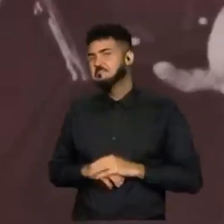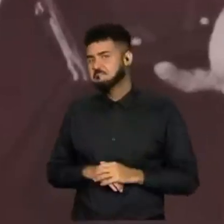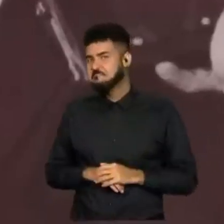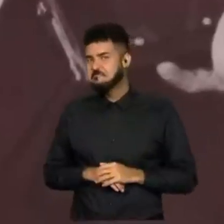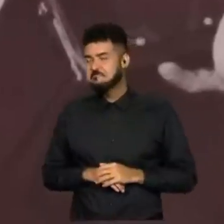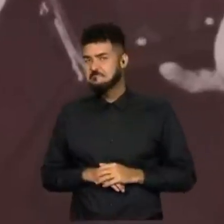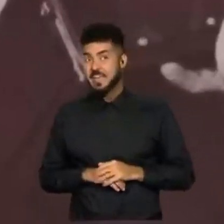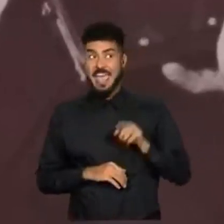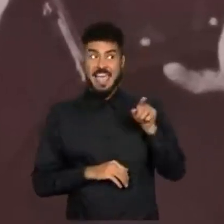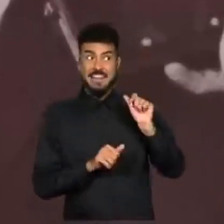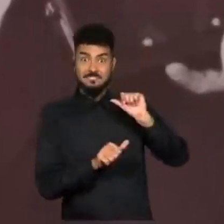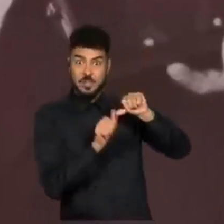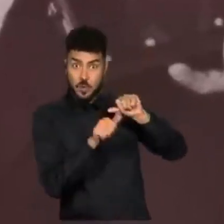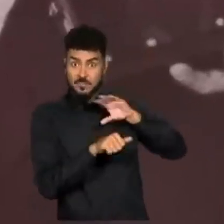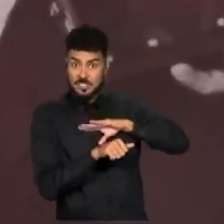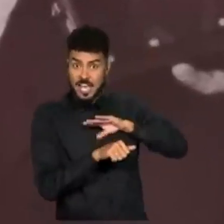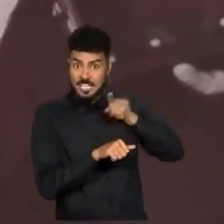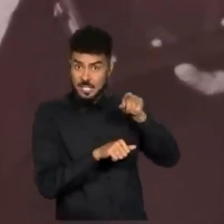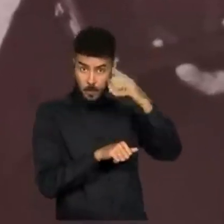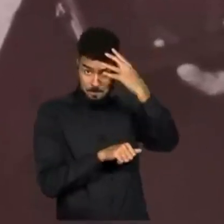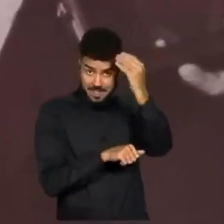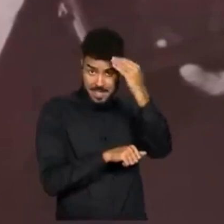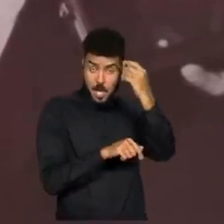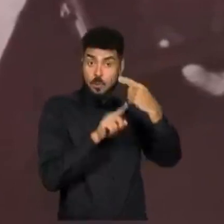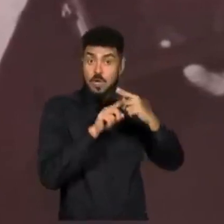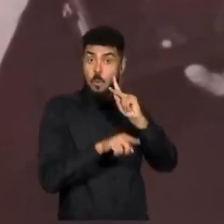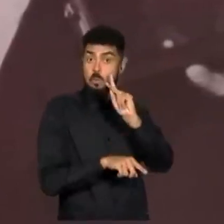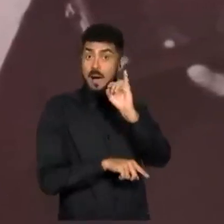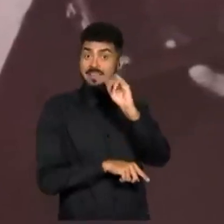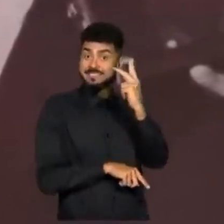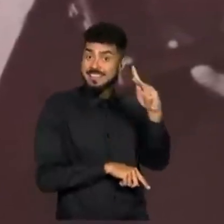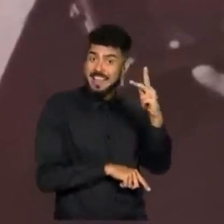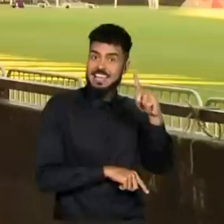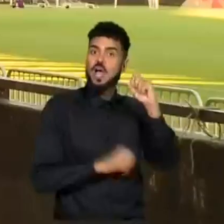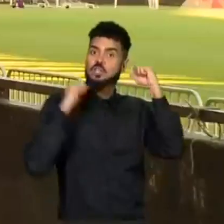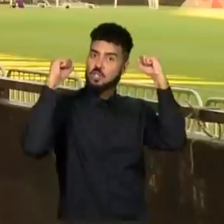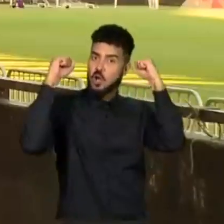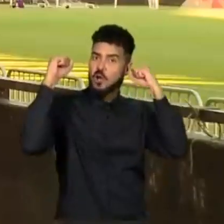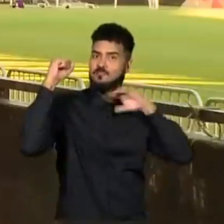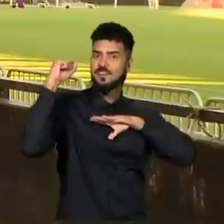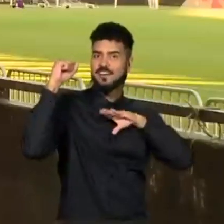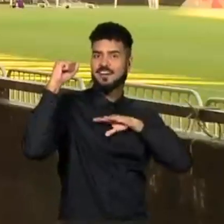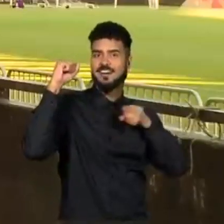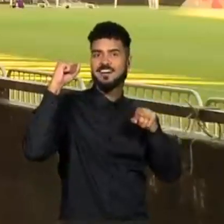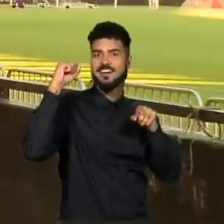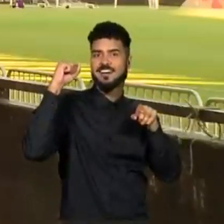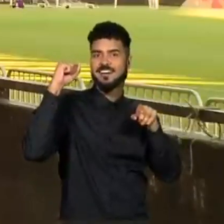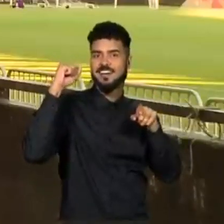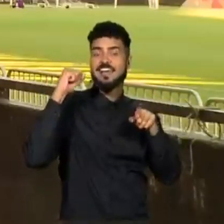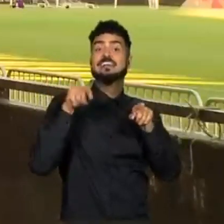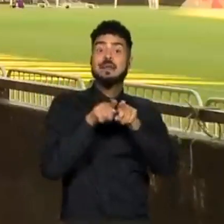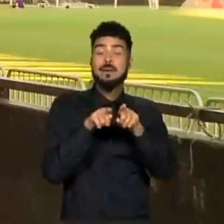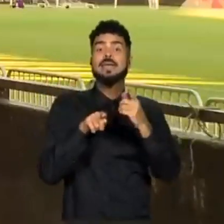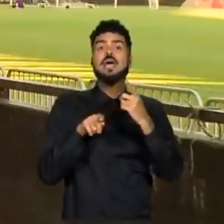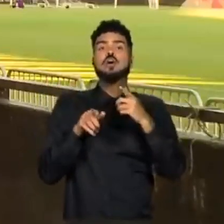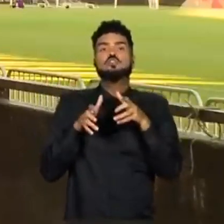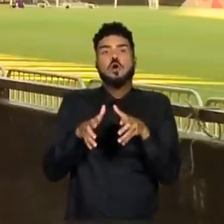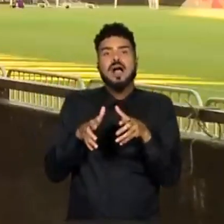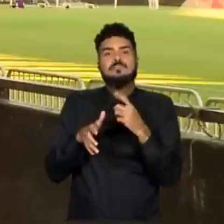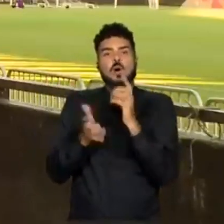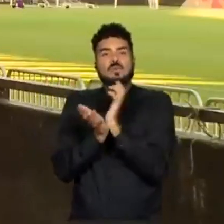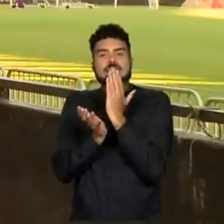toda uma estruturação de entrada de estádio, realocação de cadeiras, então acho que daria pra fazer,